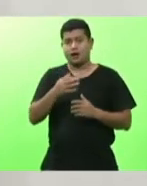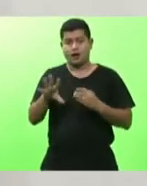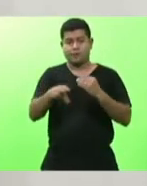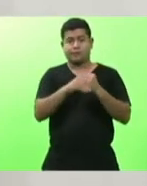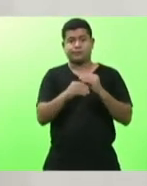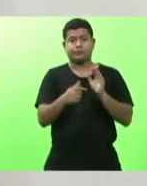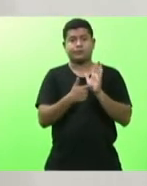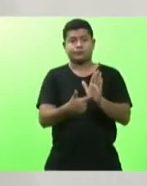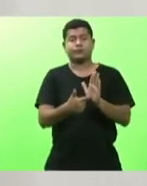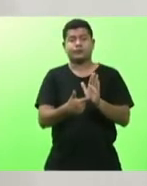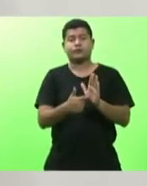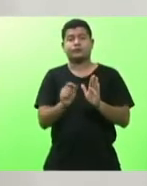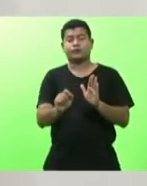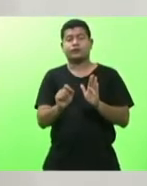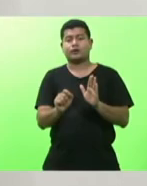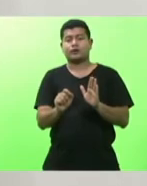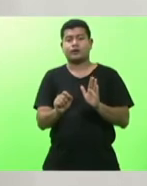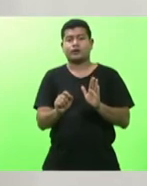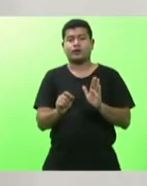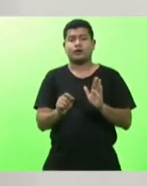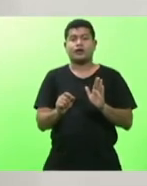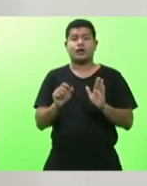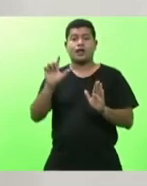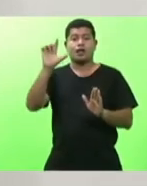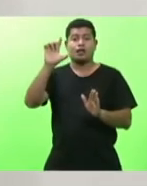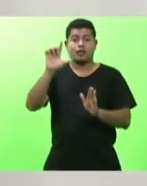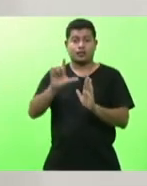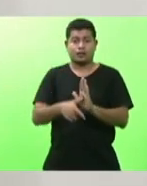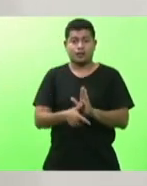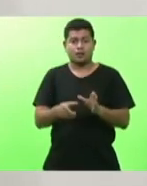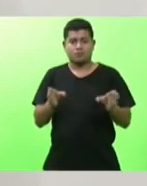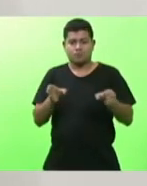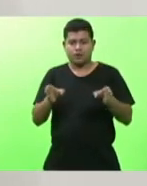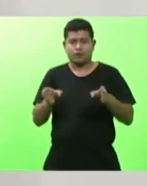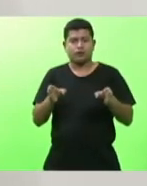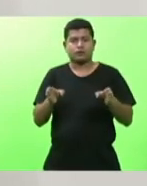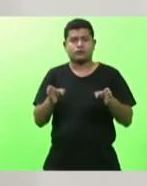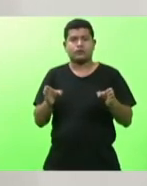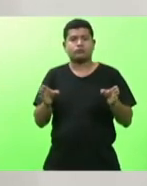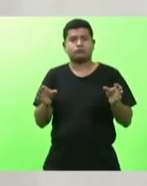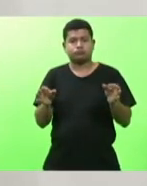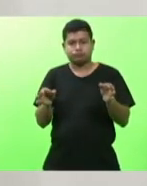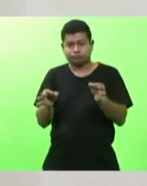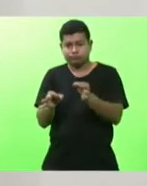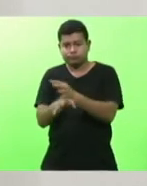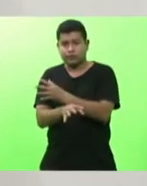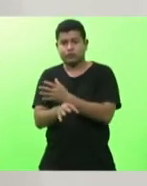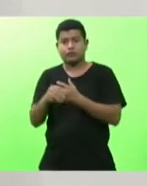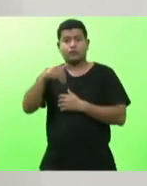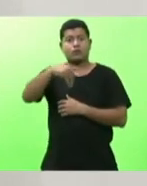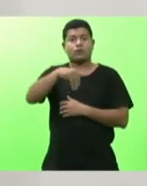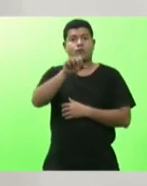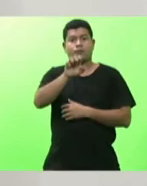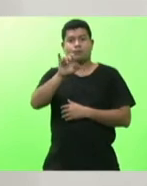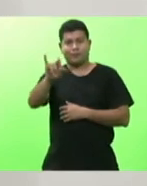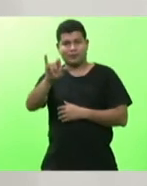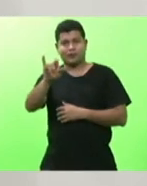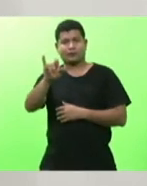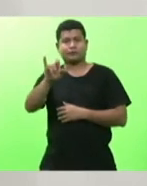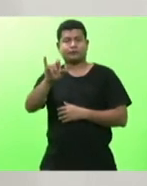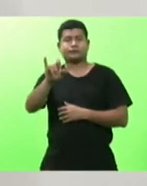após o prazo de carência o MEI que é o micro empreendedor individual